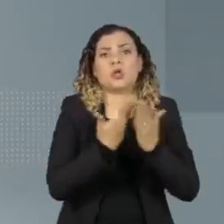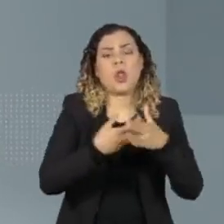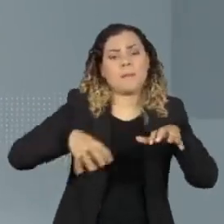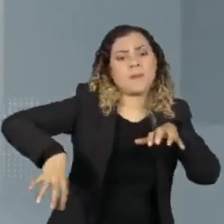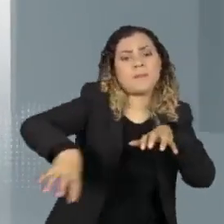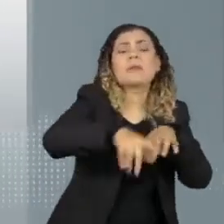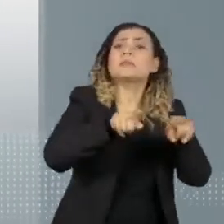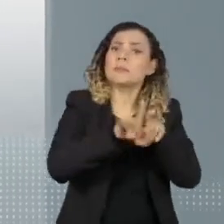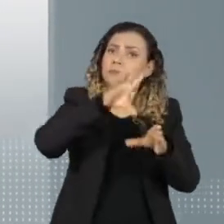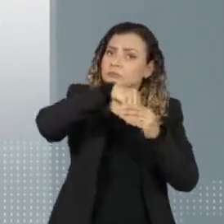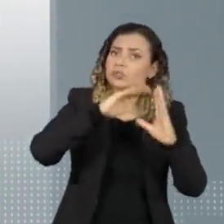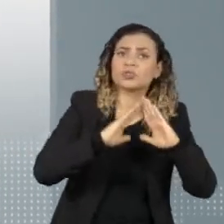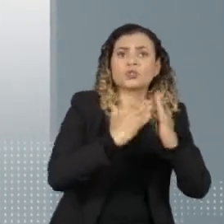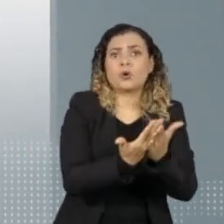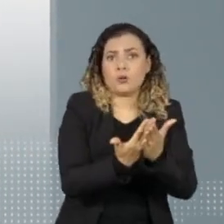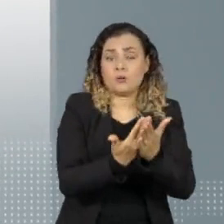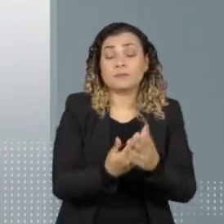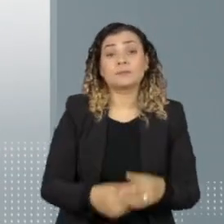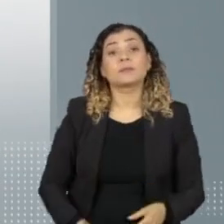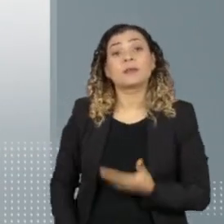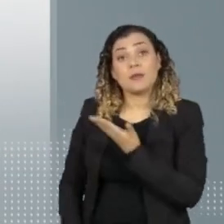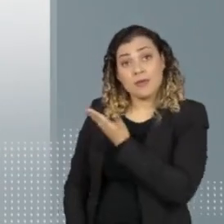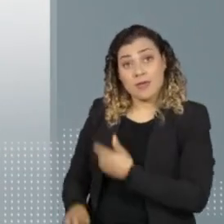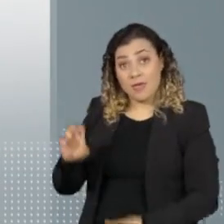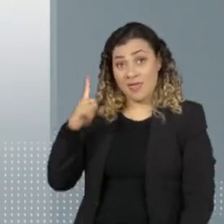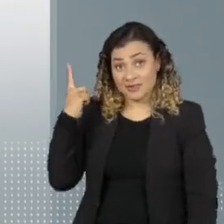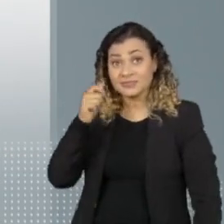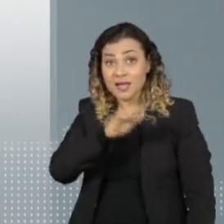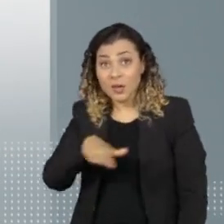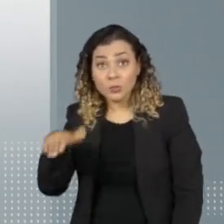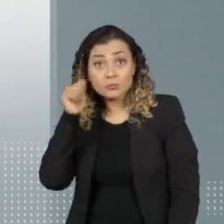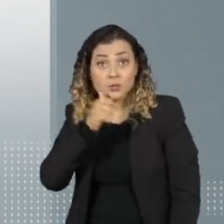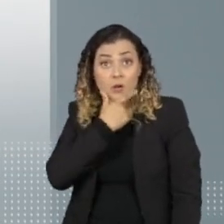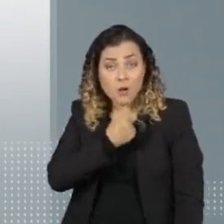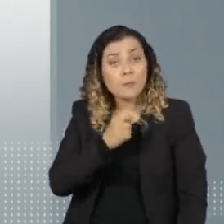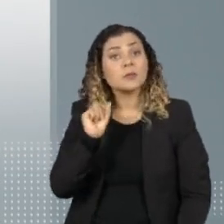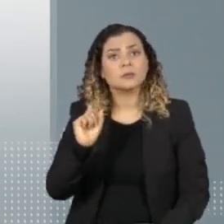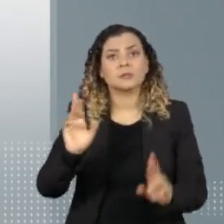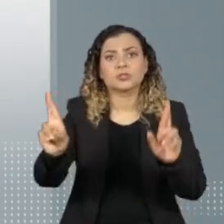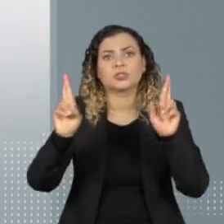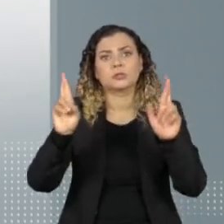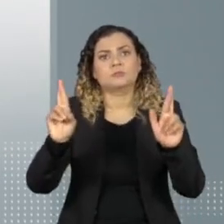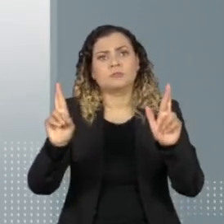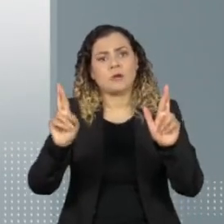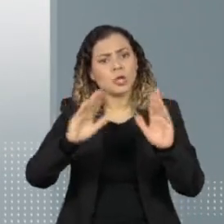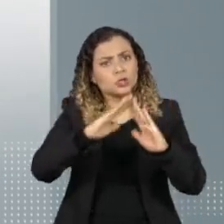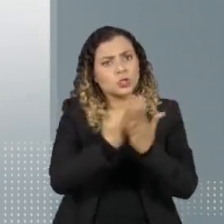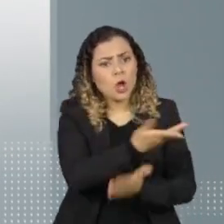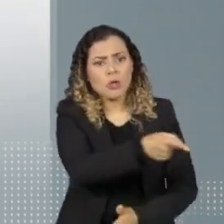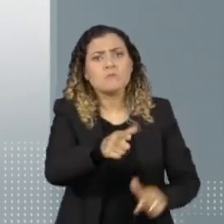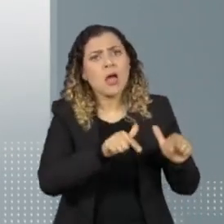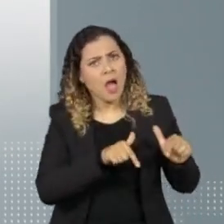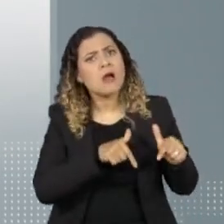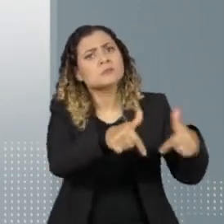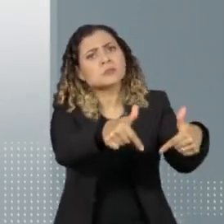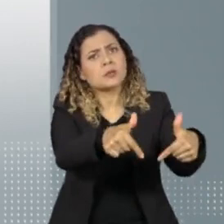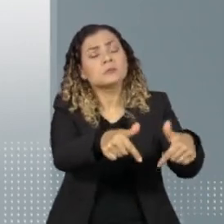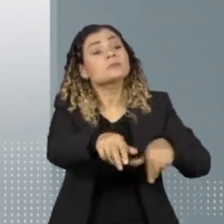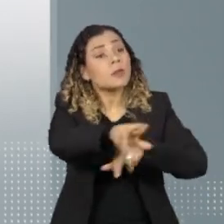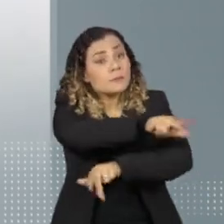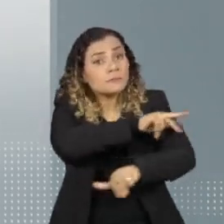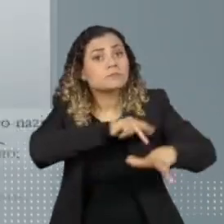Em uma carta aberta, ex-alunas e ex-alunos dizem que esperam do colégio a adoção de políticas de